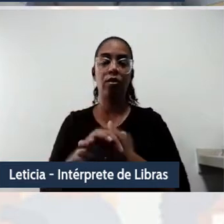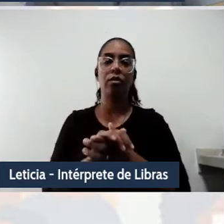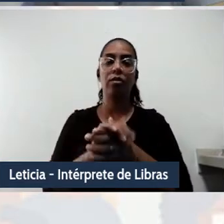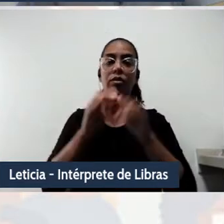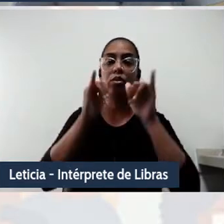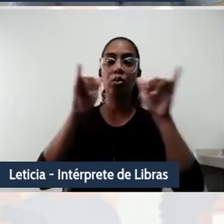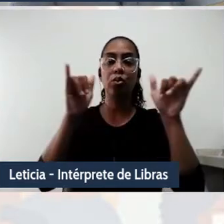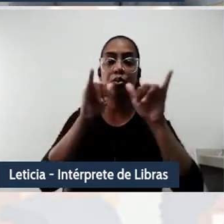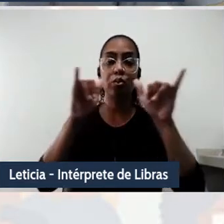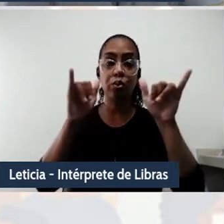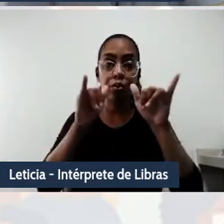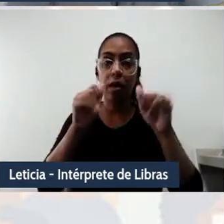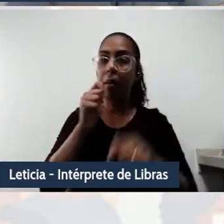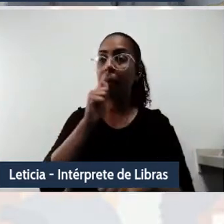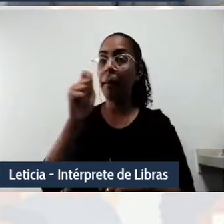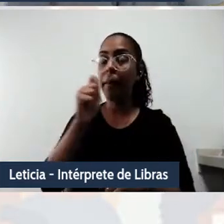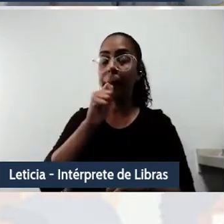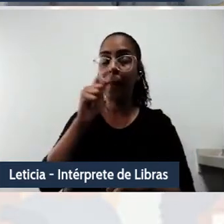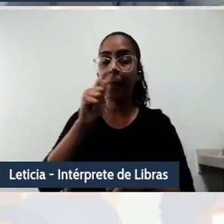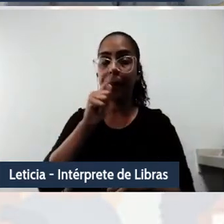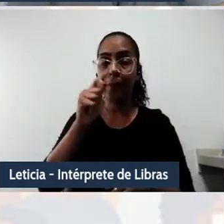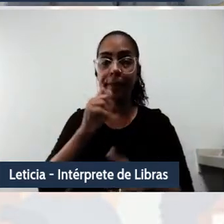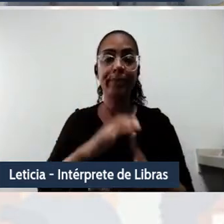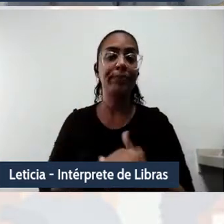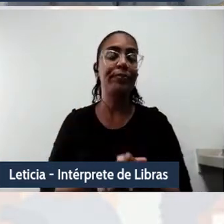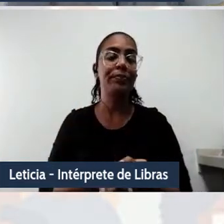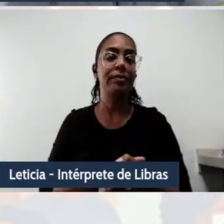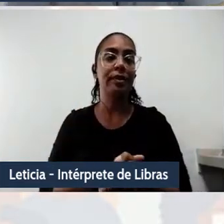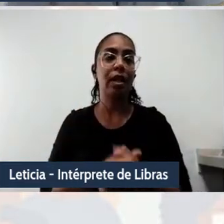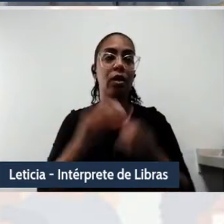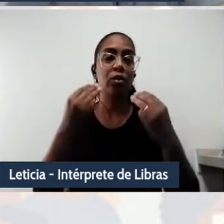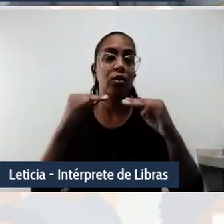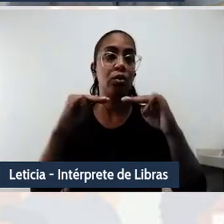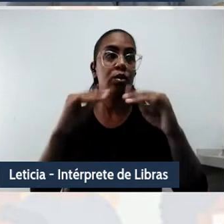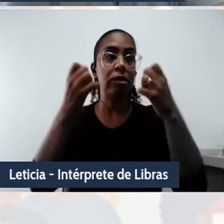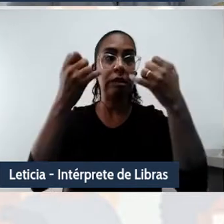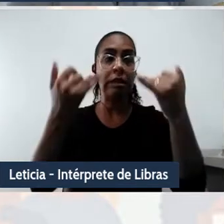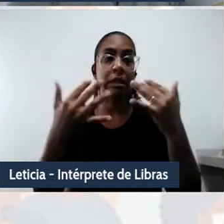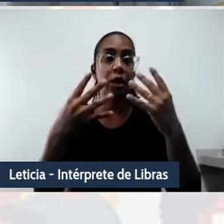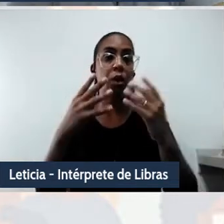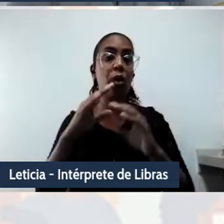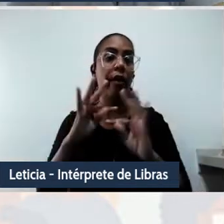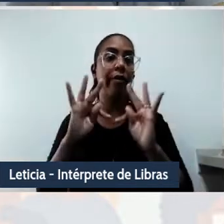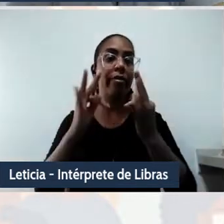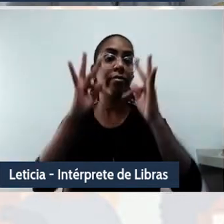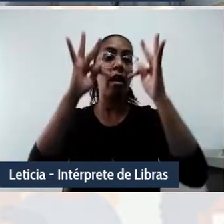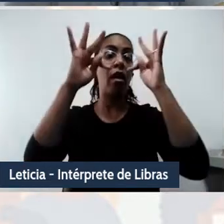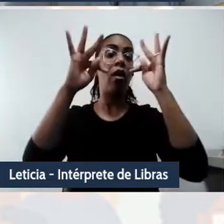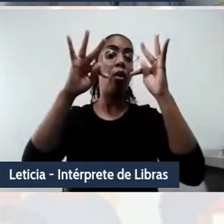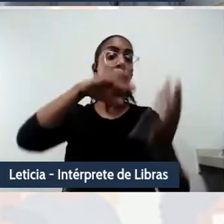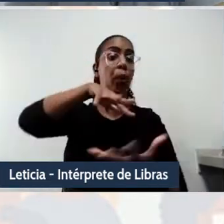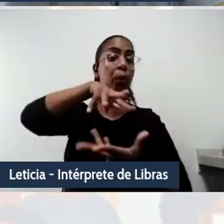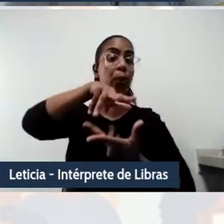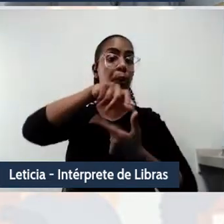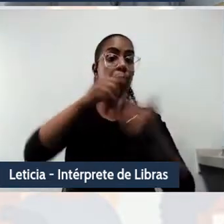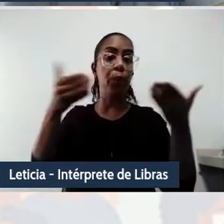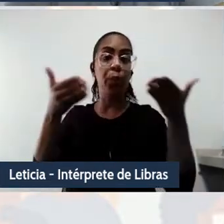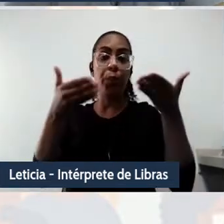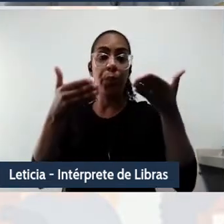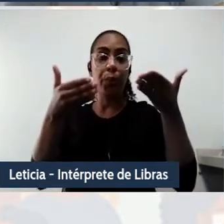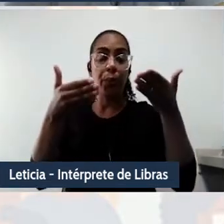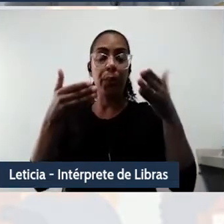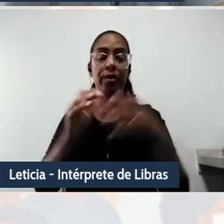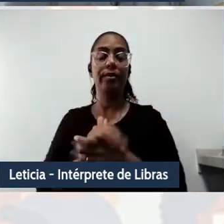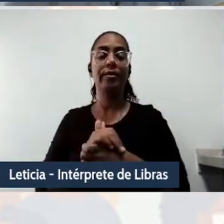Ianes Varoufakis fala sobre essa nova conjuntura tecnológica global. Ele destaca, abre aspas,